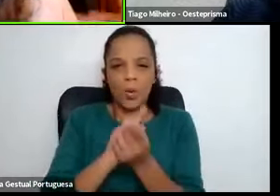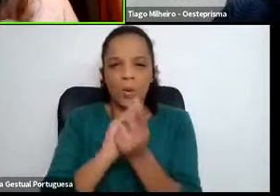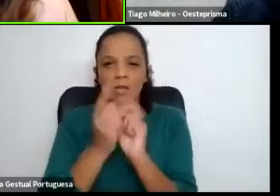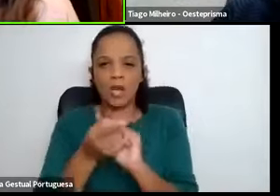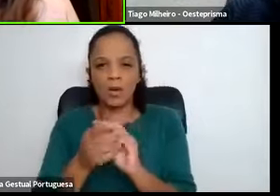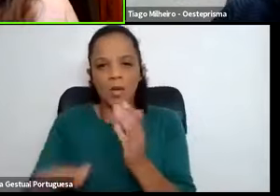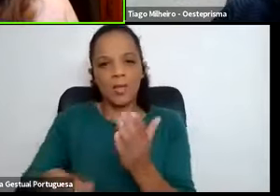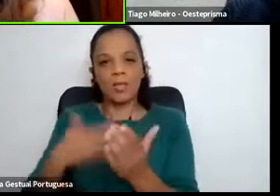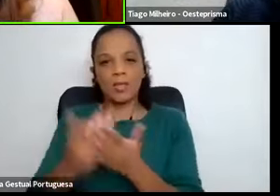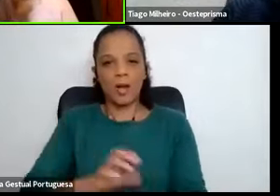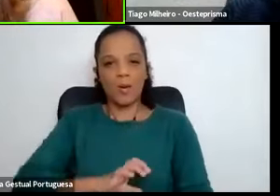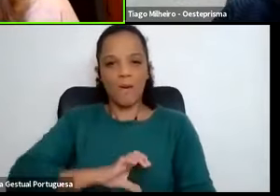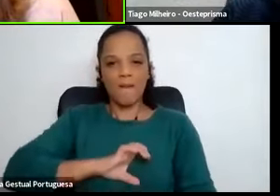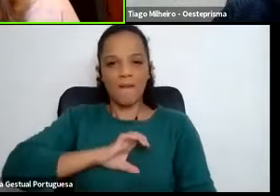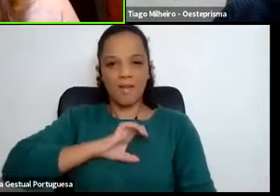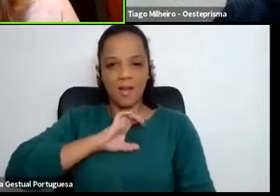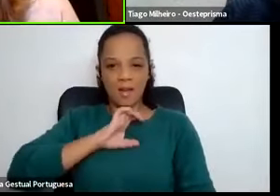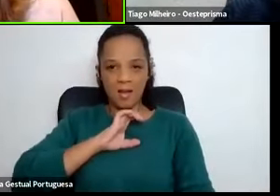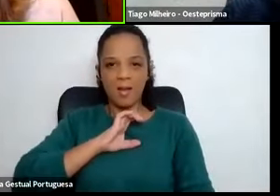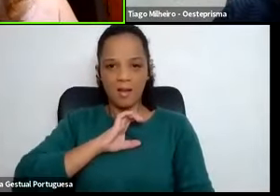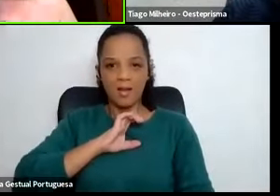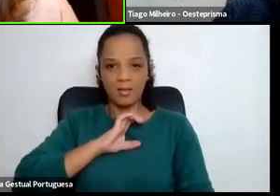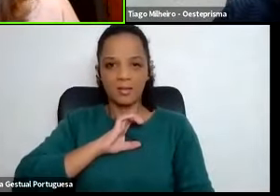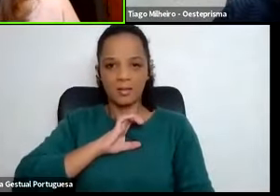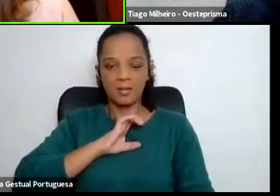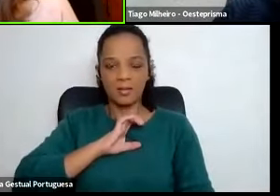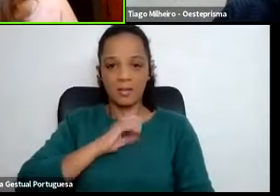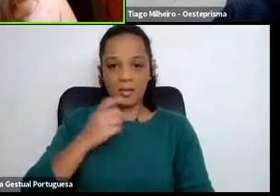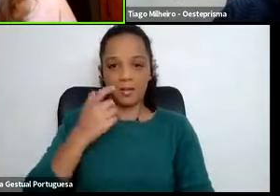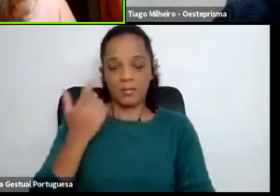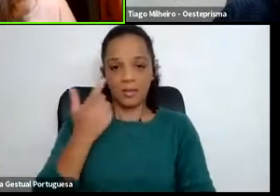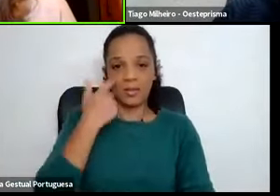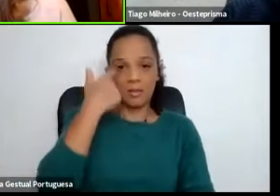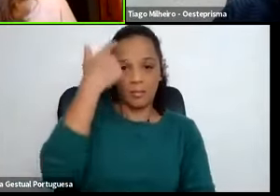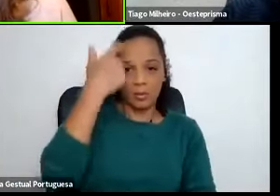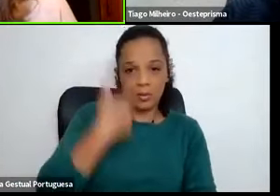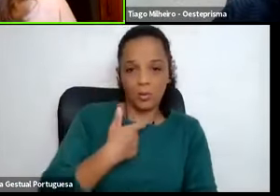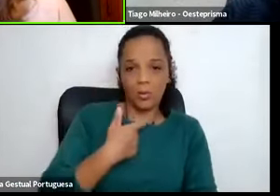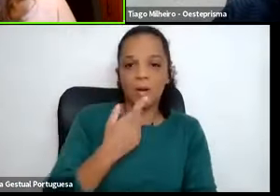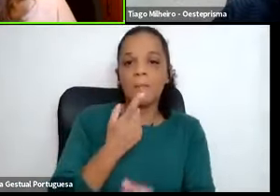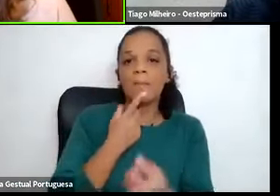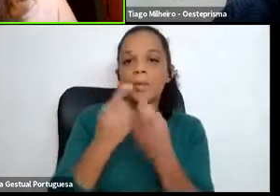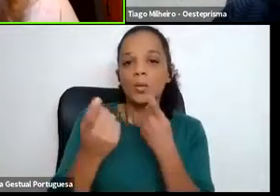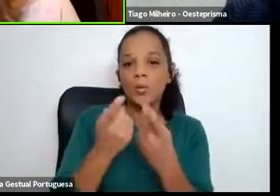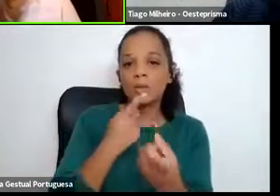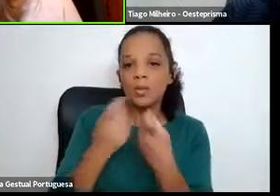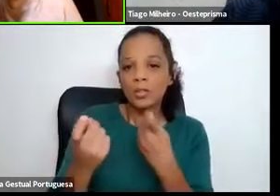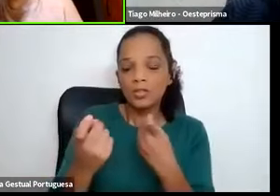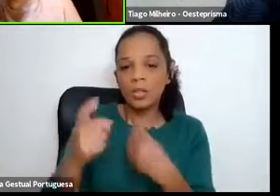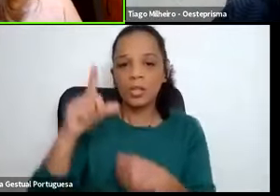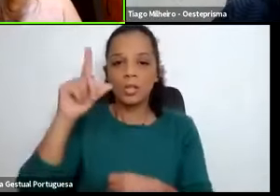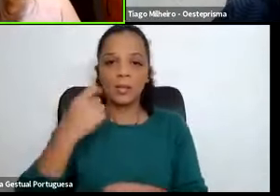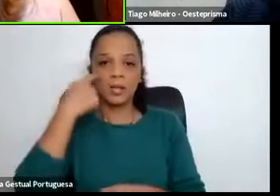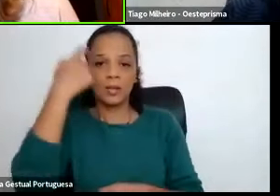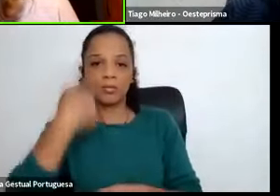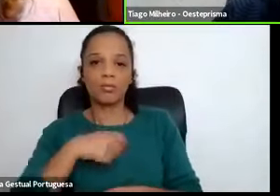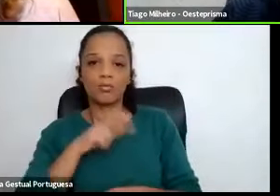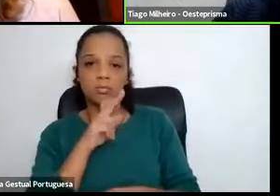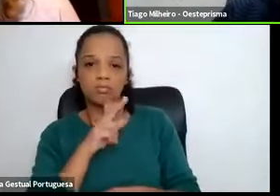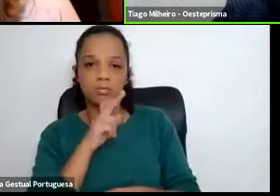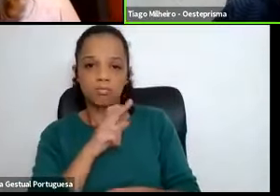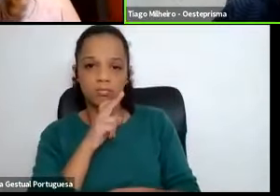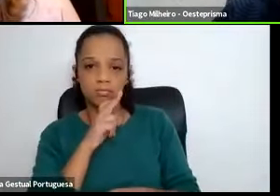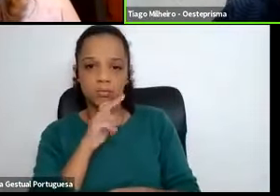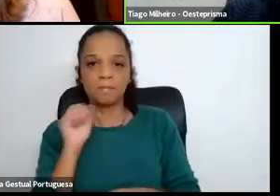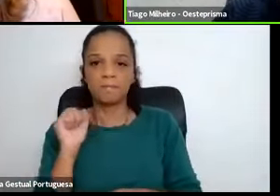pronto. Quer da parte do empresário, do entrevistador, quer da parte do entrevistado. Sim.